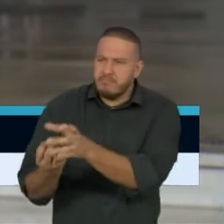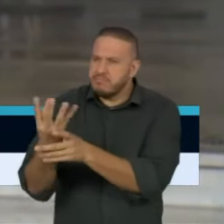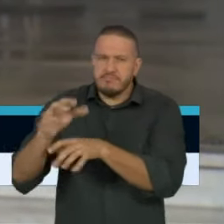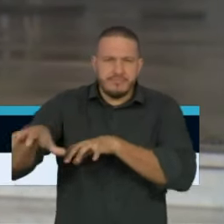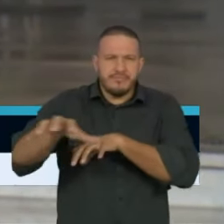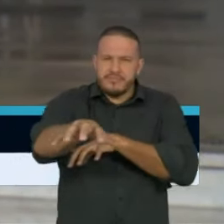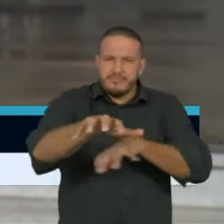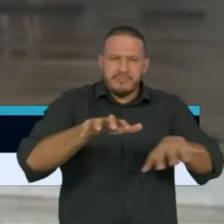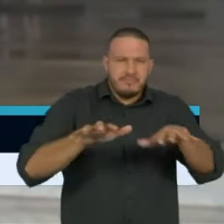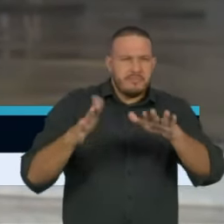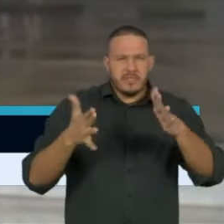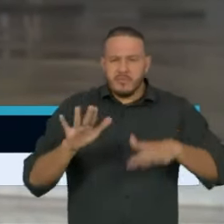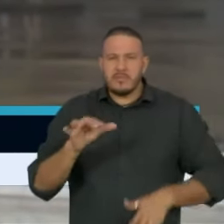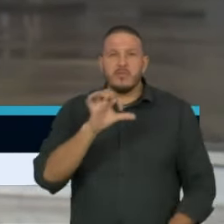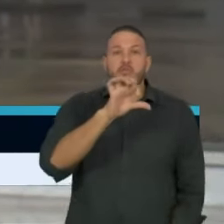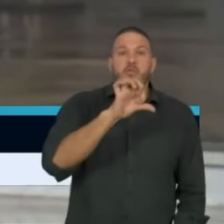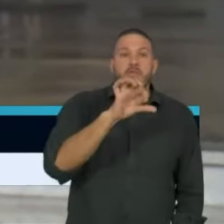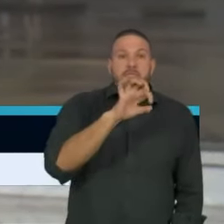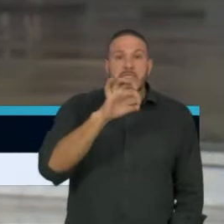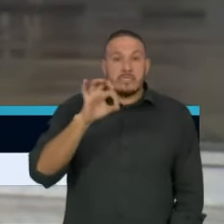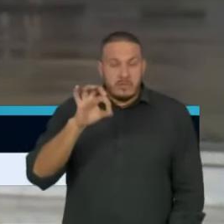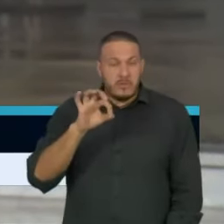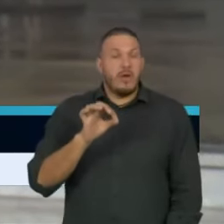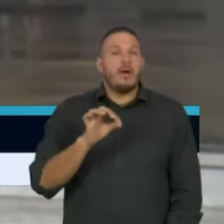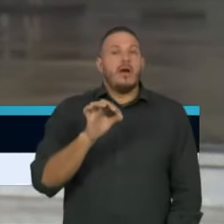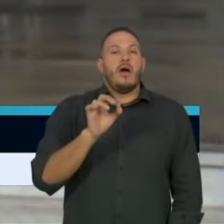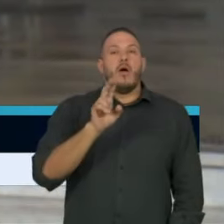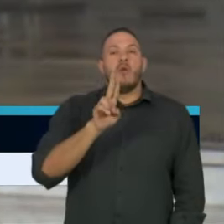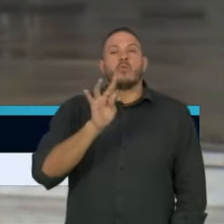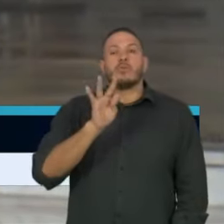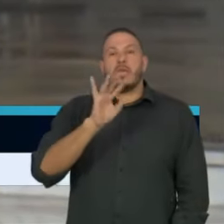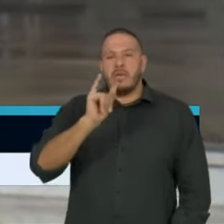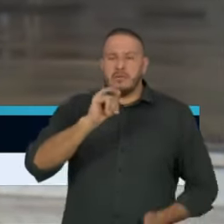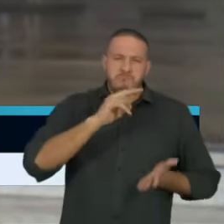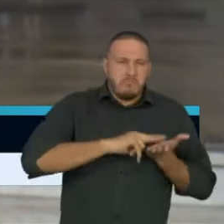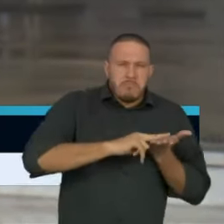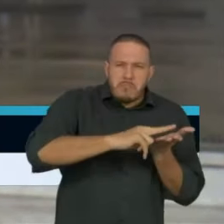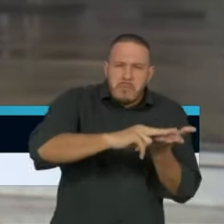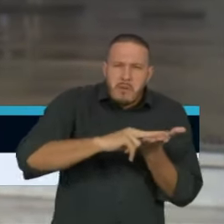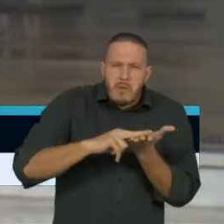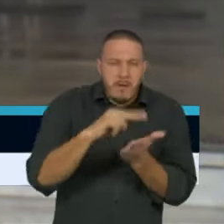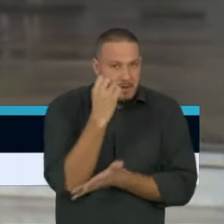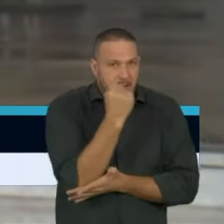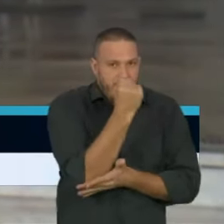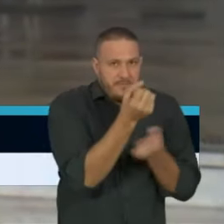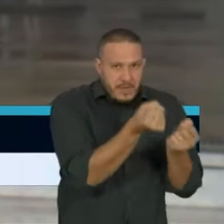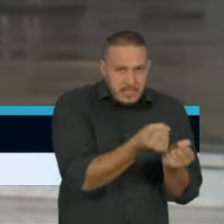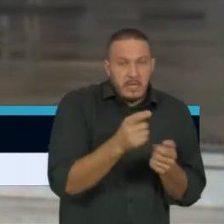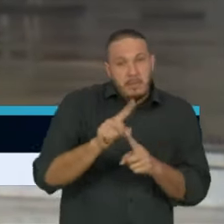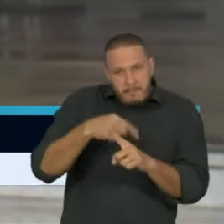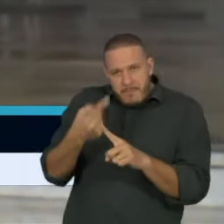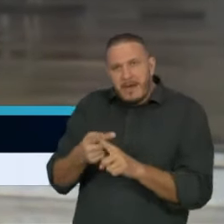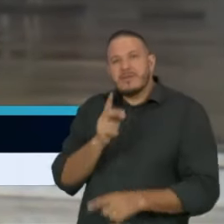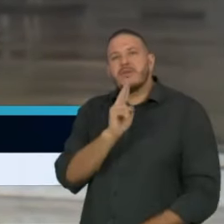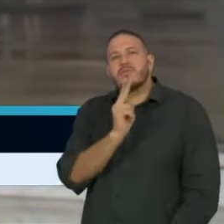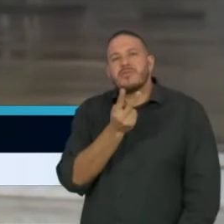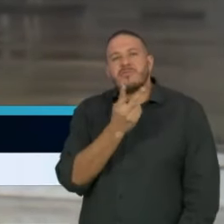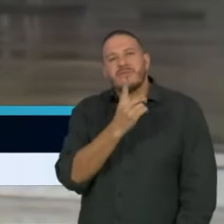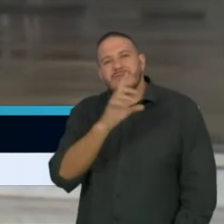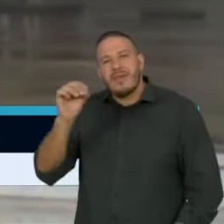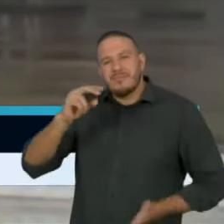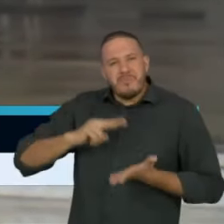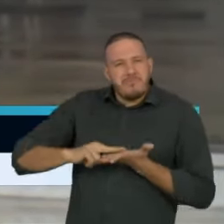praticamente 900 leitos de UTI e 2.100 leitos de baixa complexidade de observação,